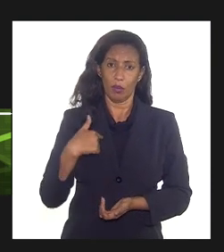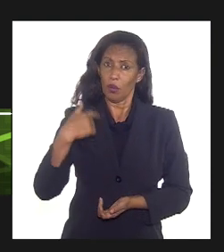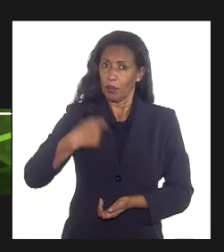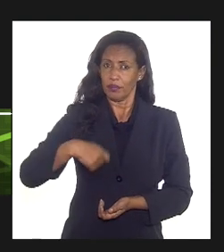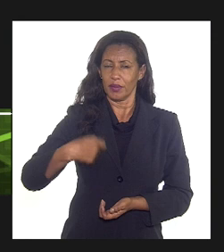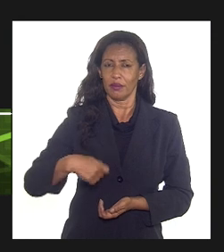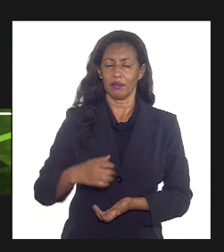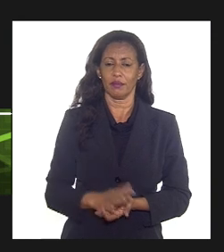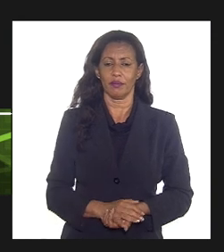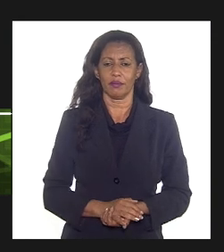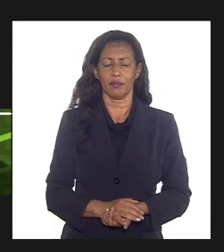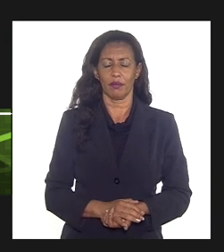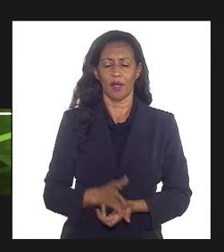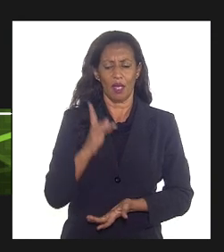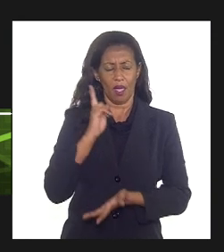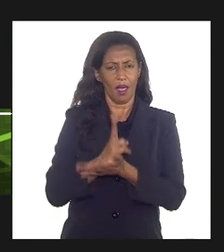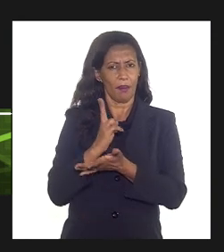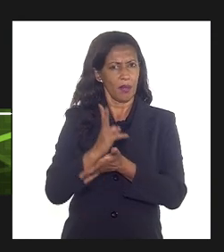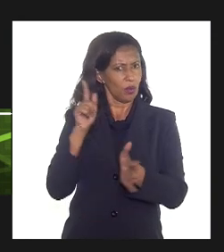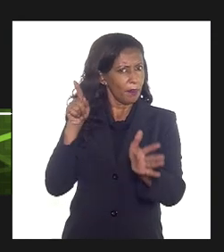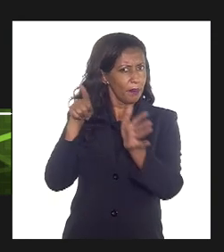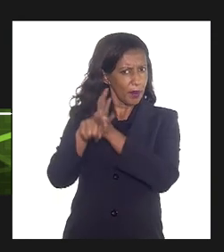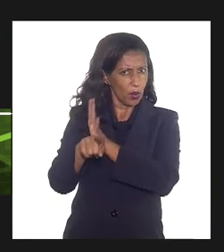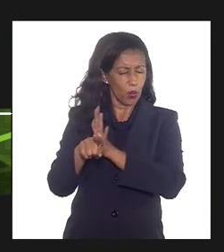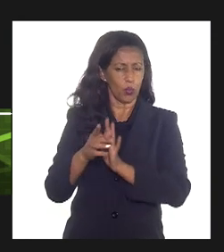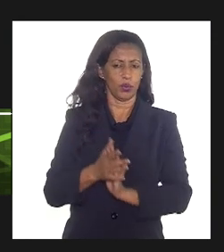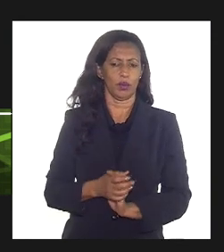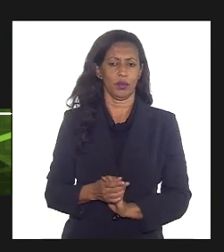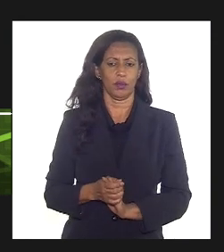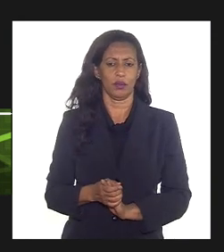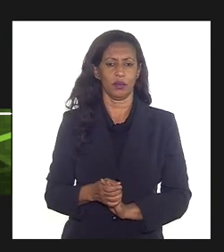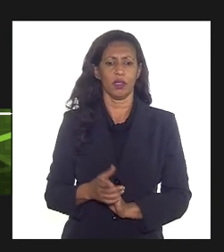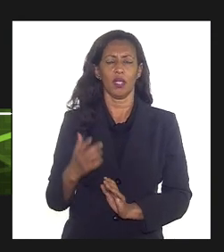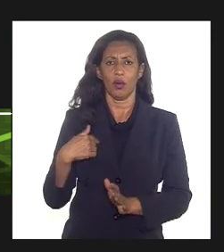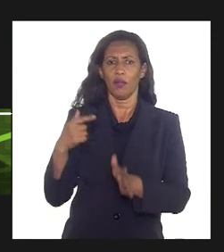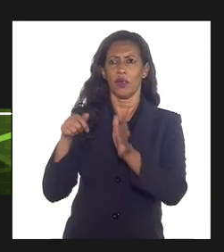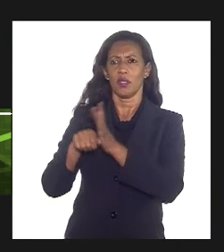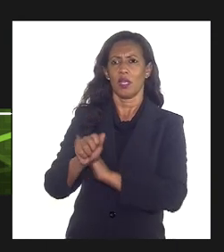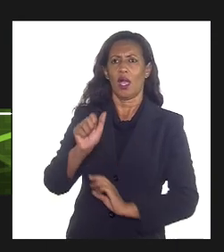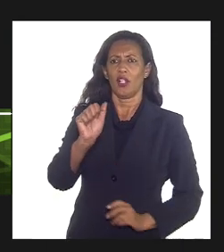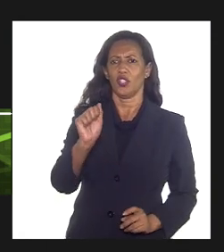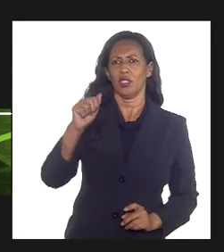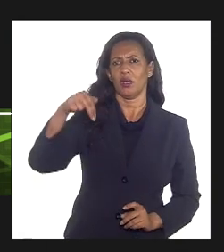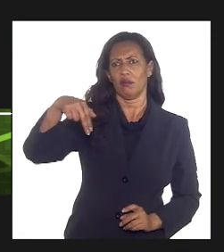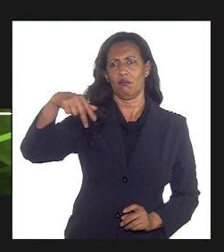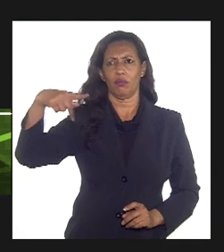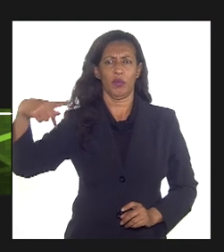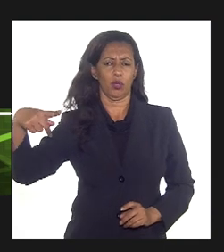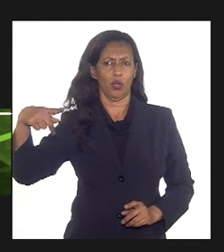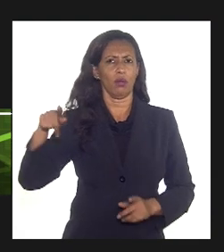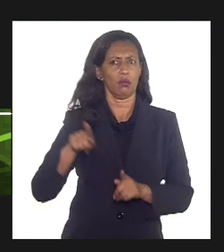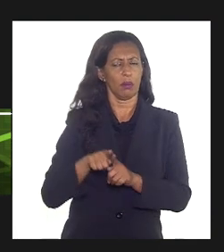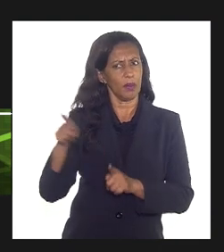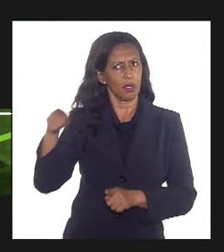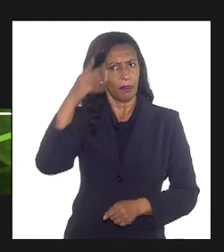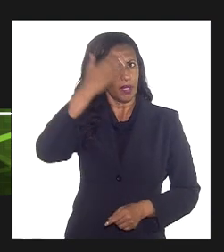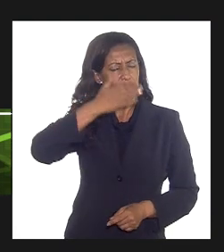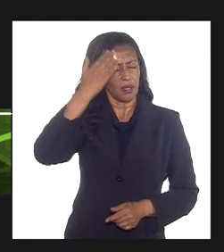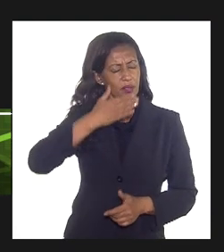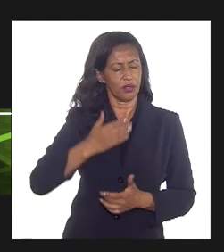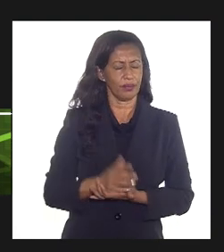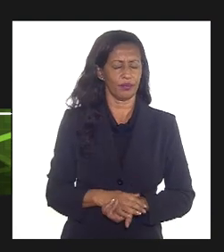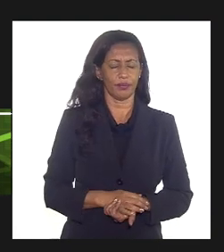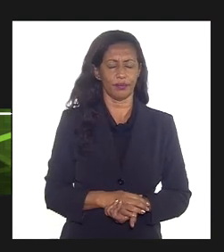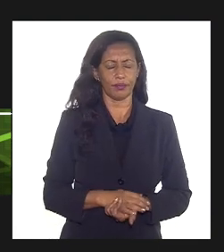isso. A mesma pergunta eu já estou aqui fazendo com a nossa Agência Nacional de Petróleo que está presente. A segunda questão